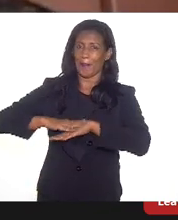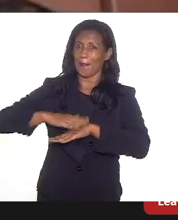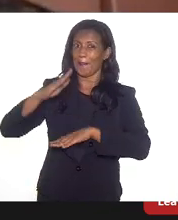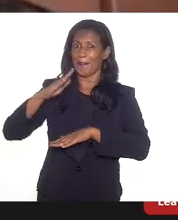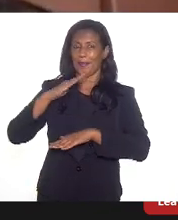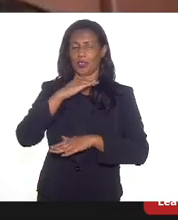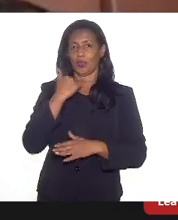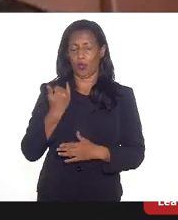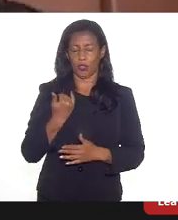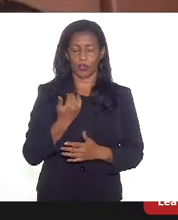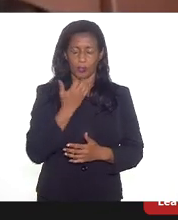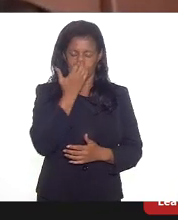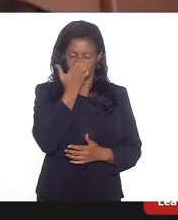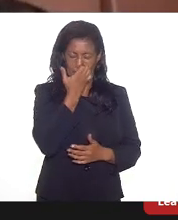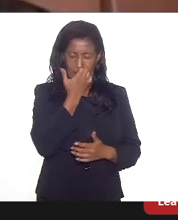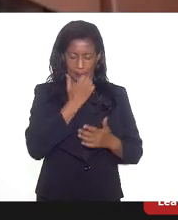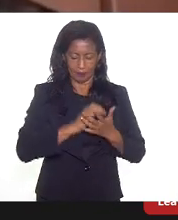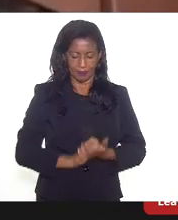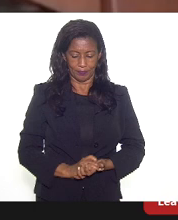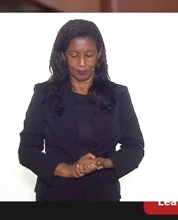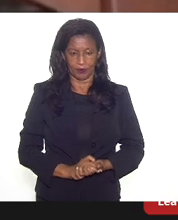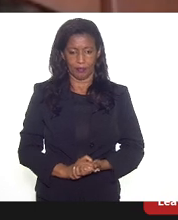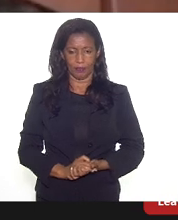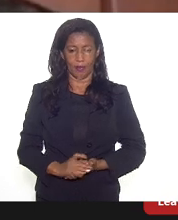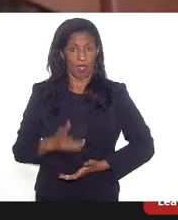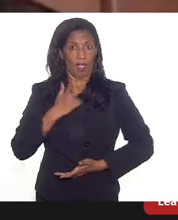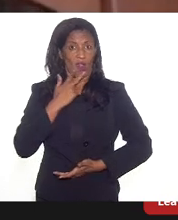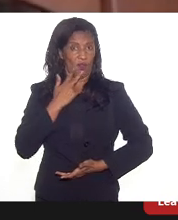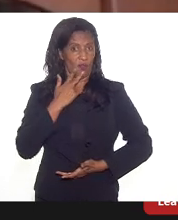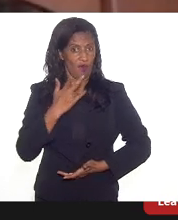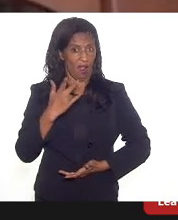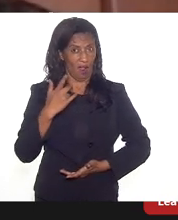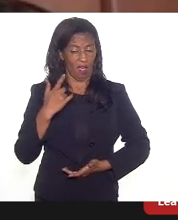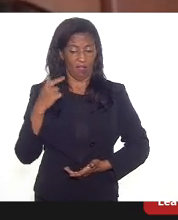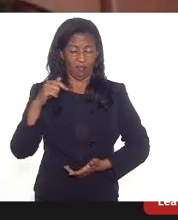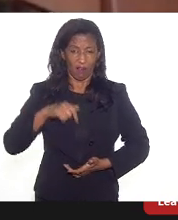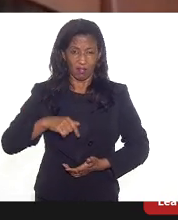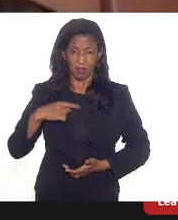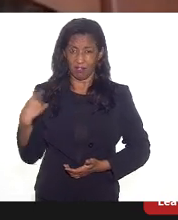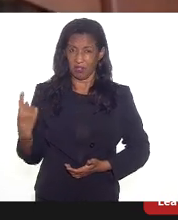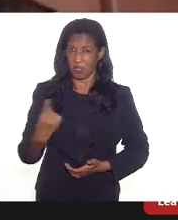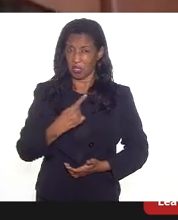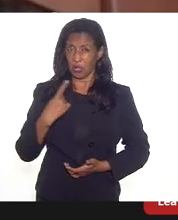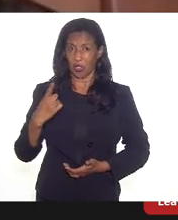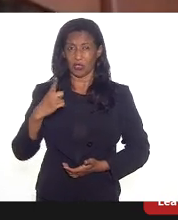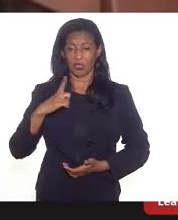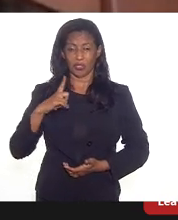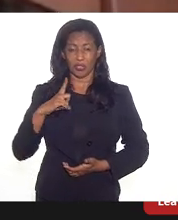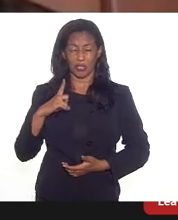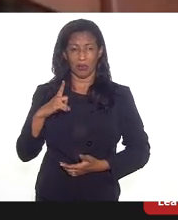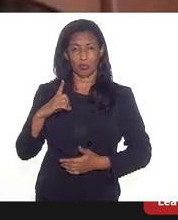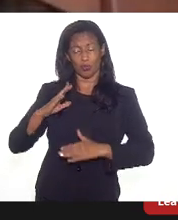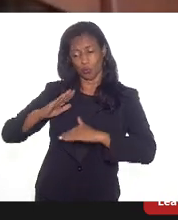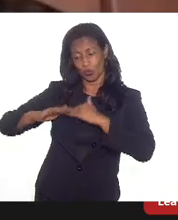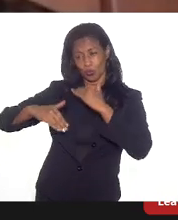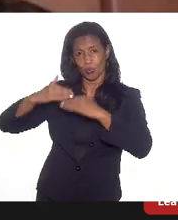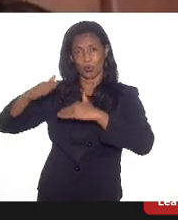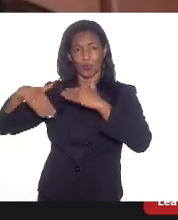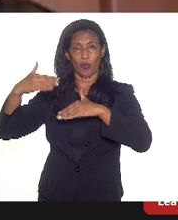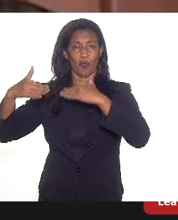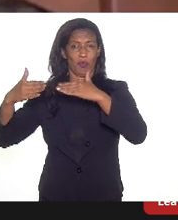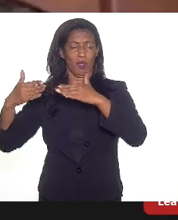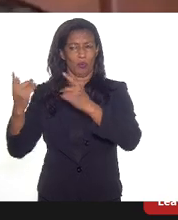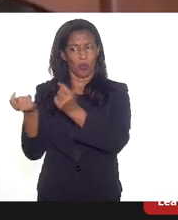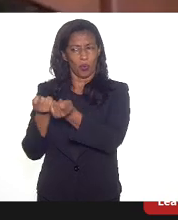O aqui aqui que a gente tem uma série de entraves para o desenvolvimento econômico, a gente perde